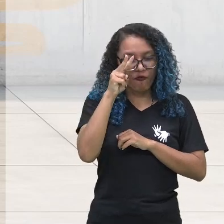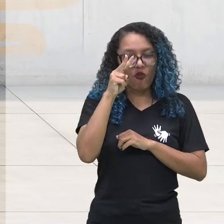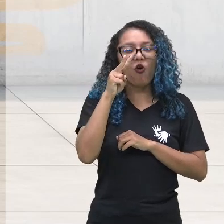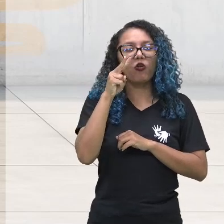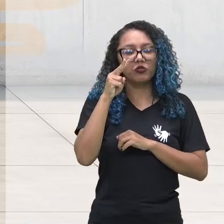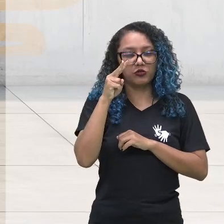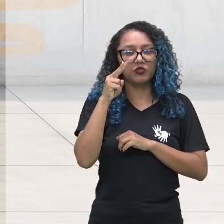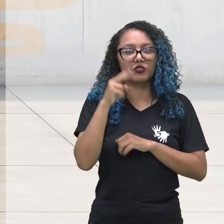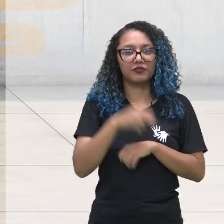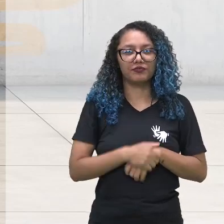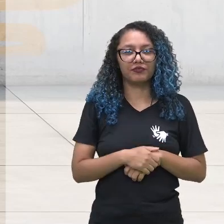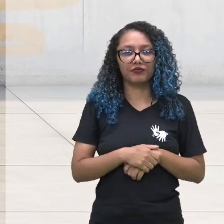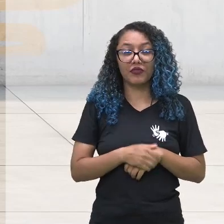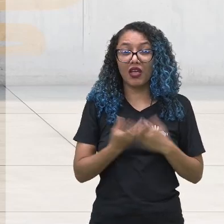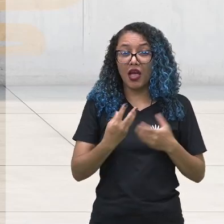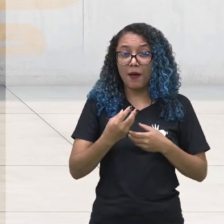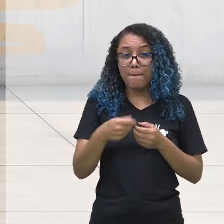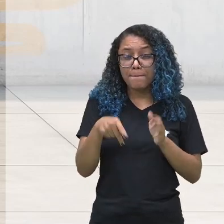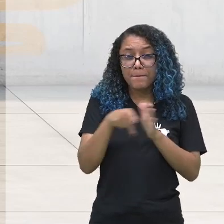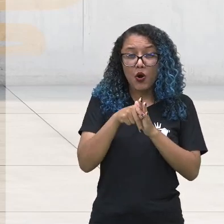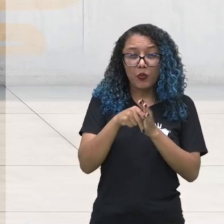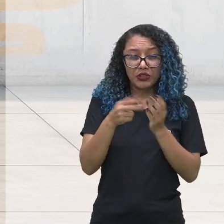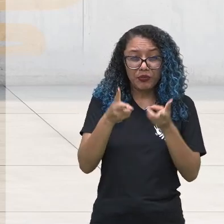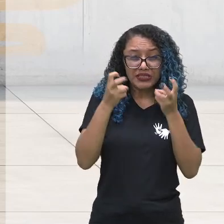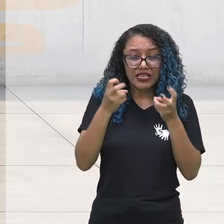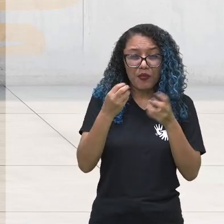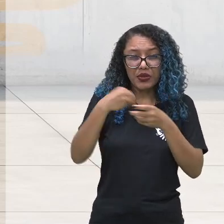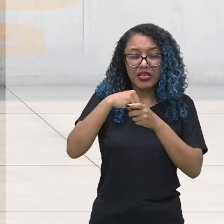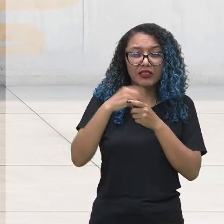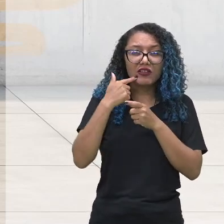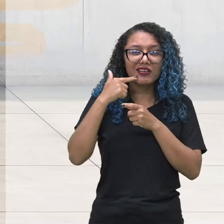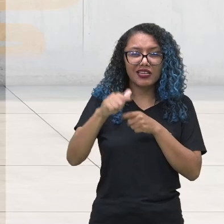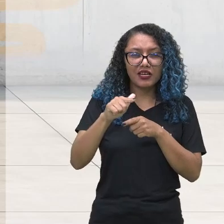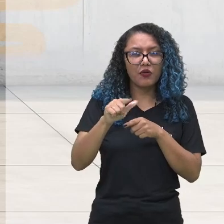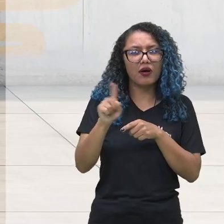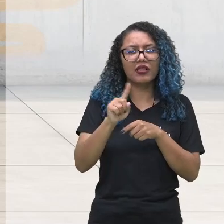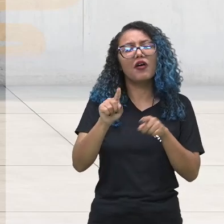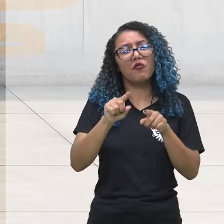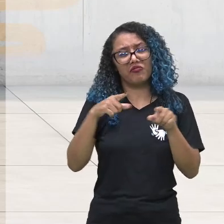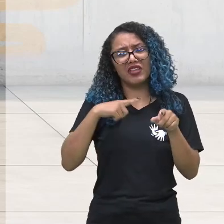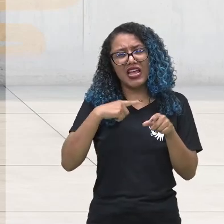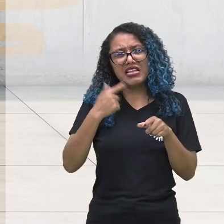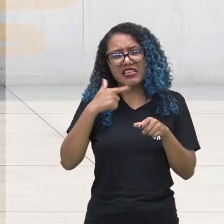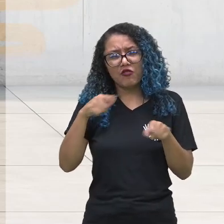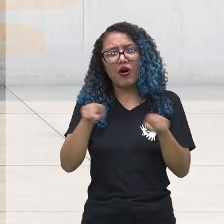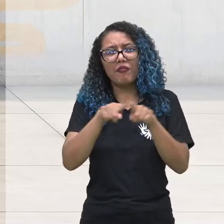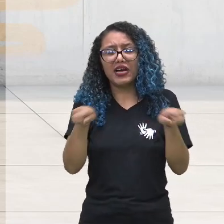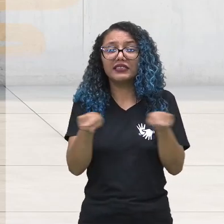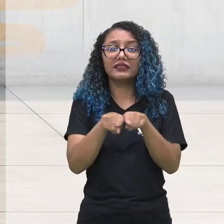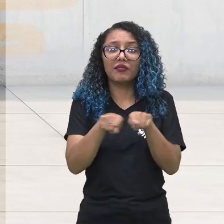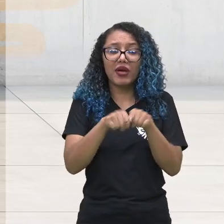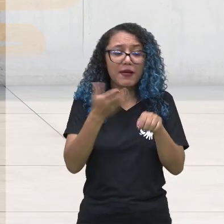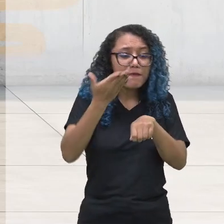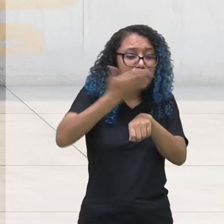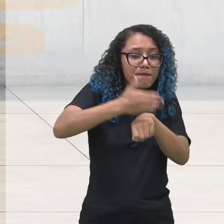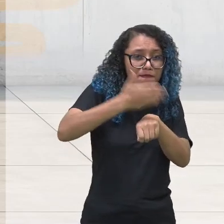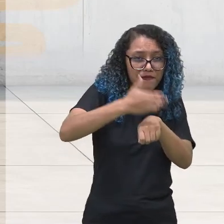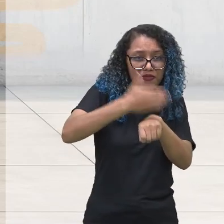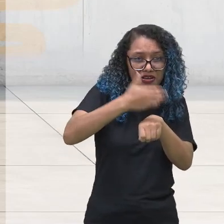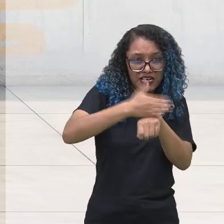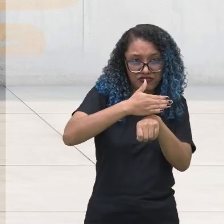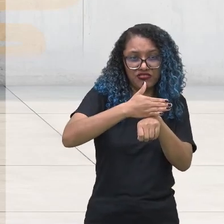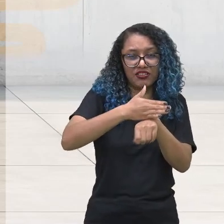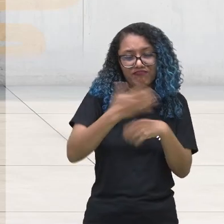pujante, não somente no seu linguajar, mas também na sua prática. Ok? Legal, né? Entender isso?